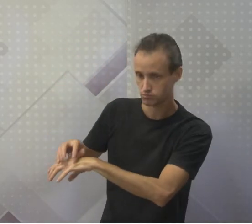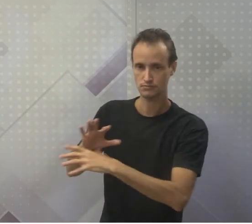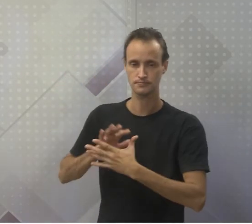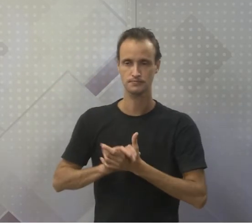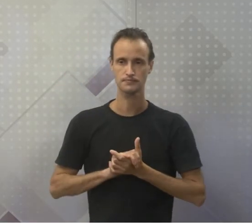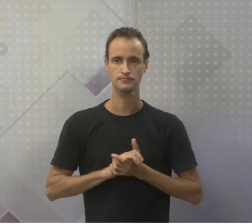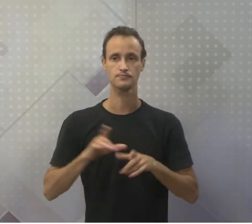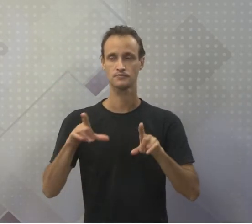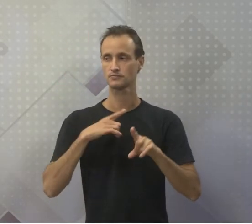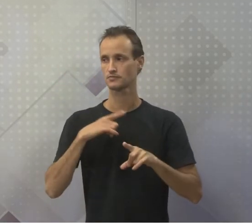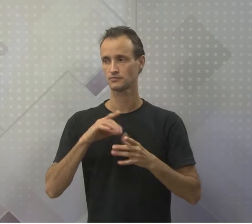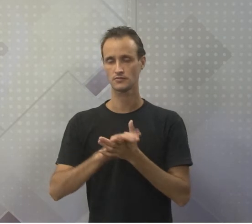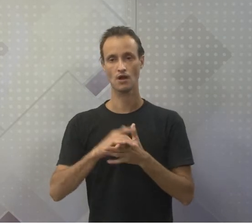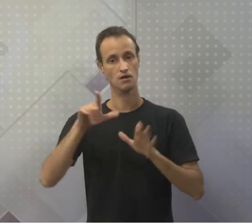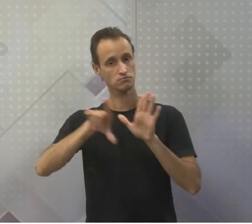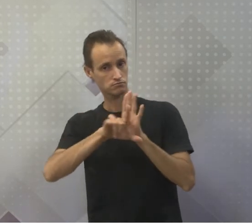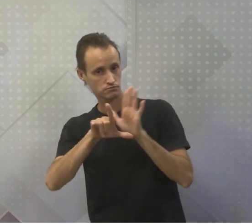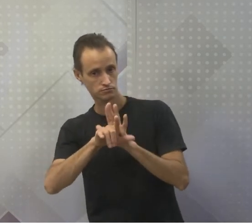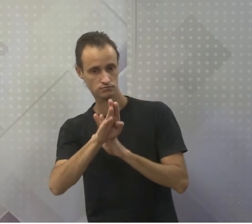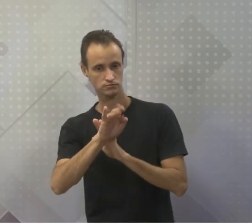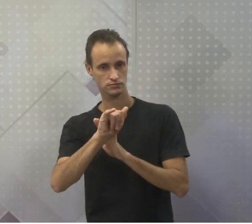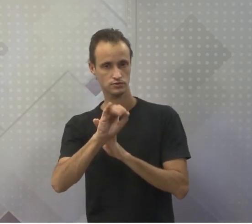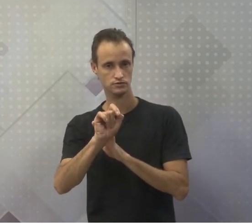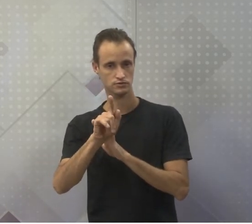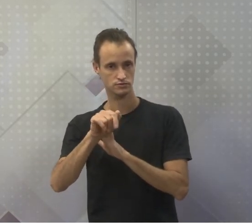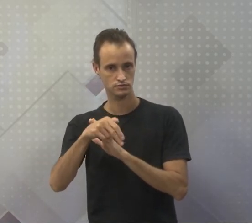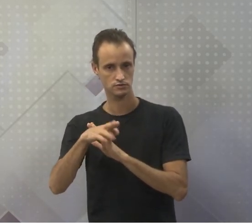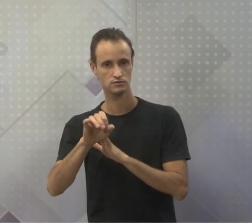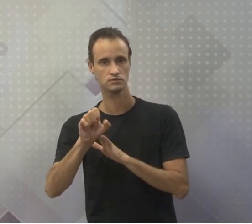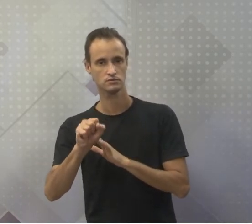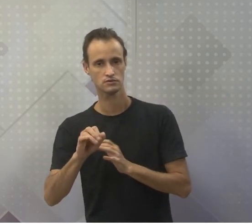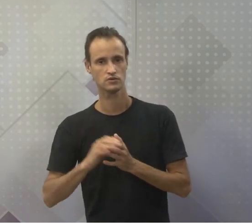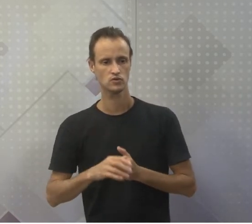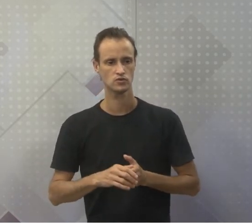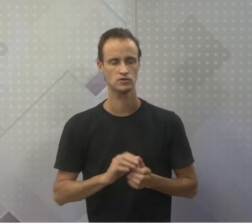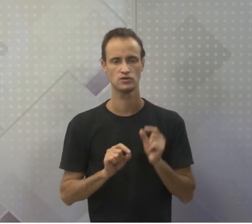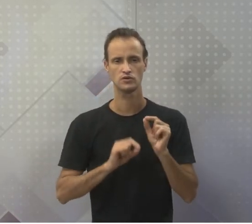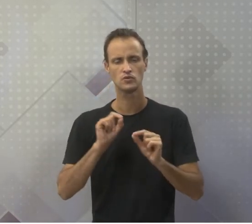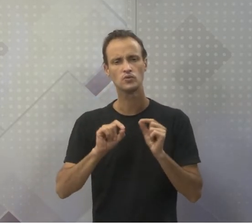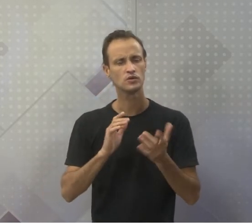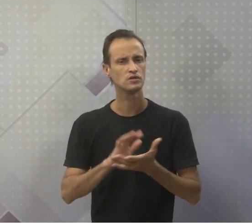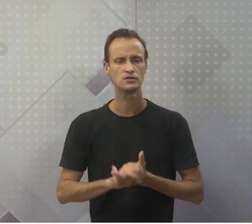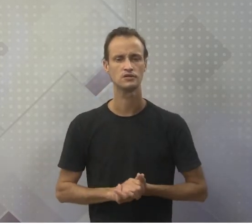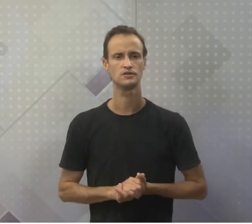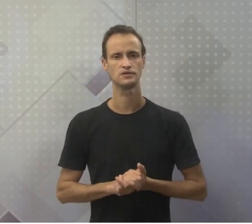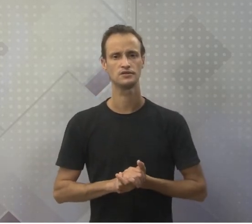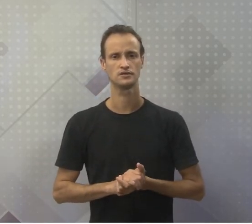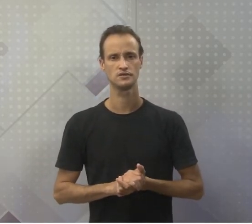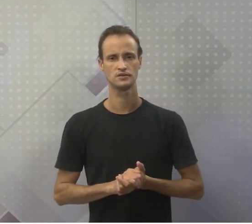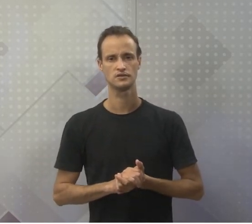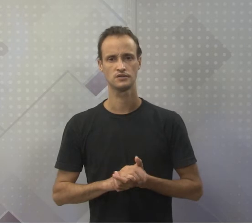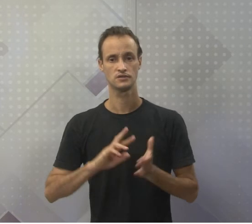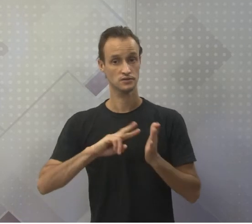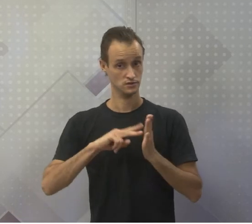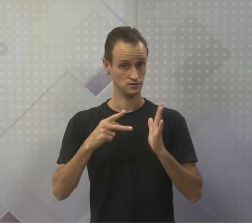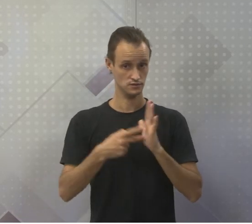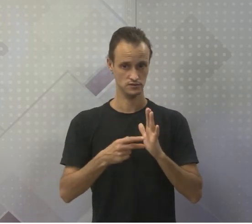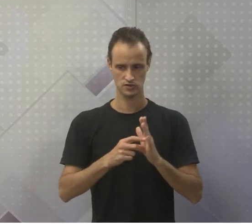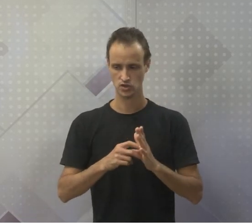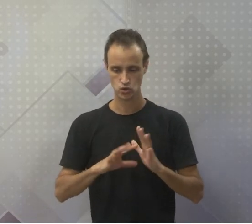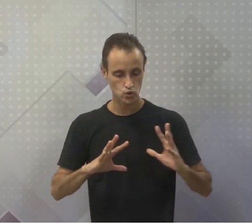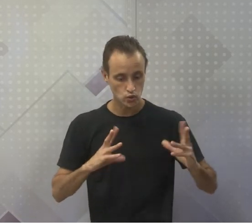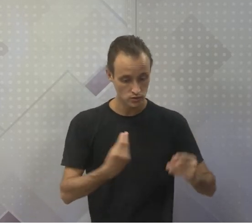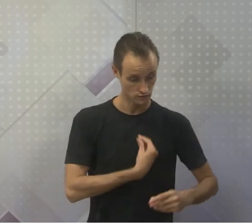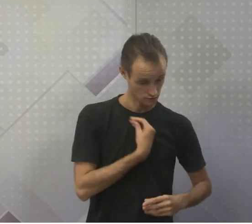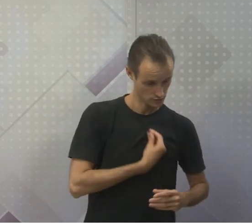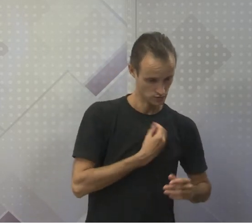Sim. E tem isso aqui, a lei da biogênese. Pasteur comprovou o quê? Omnivivo ex vivo. Que significa, toda vida vem da